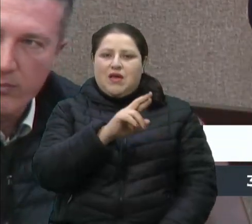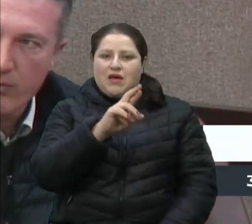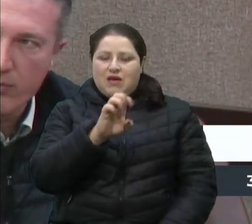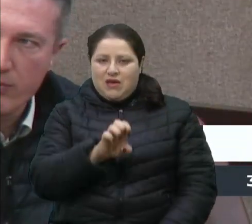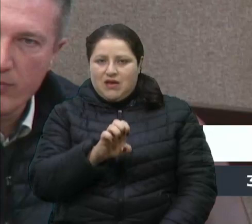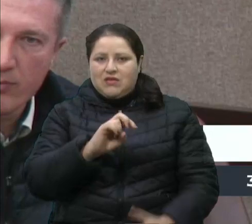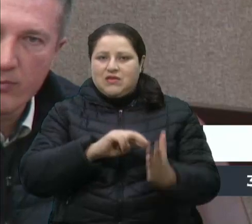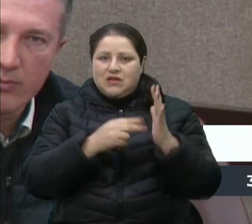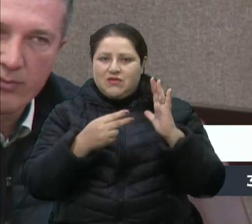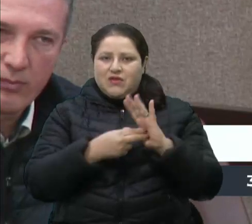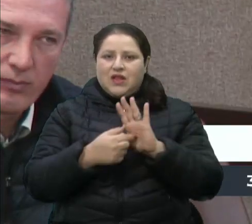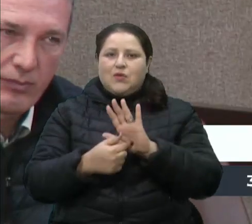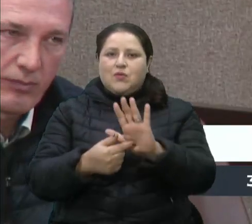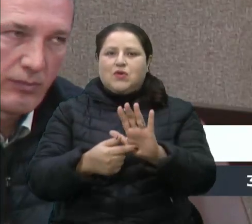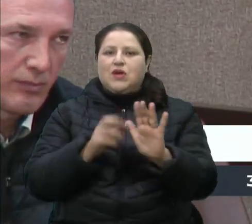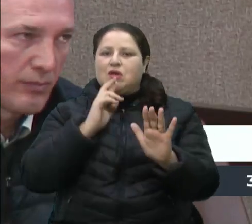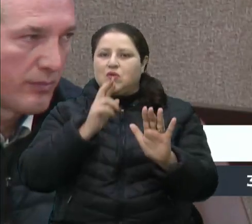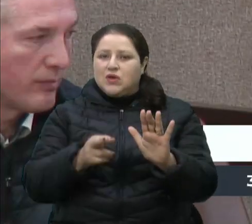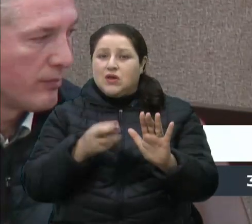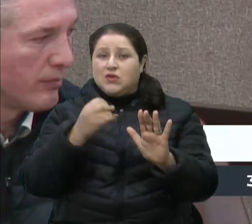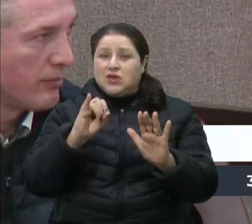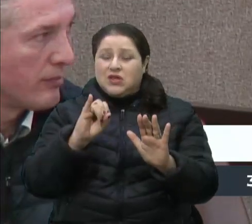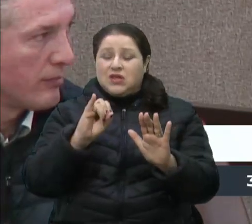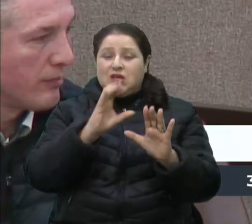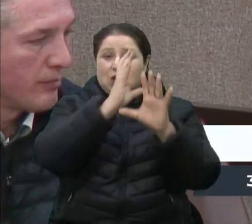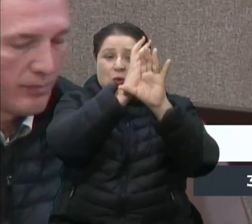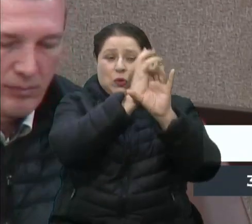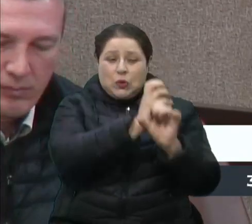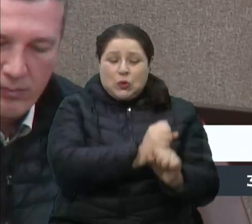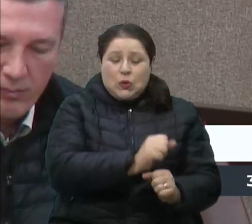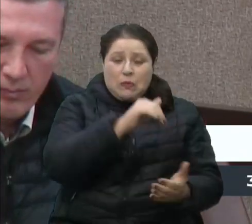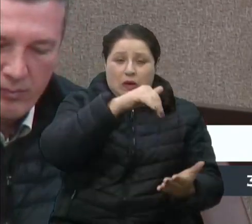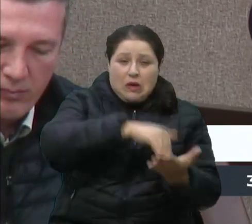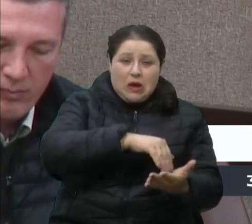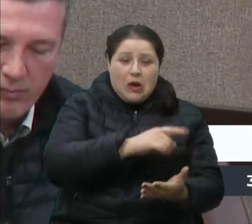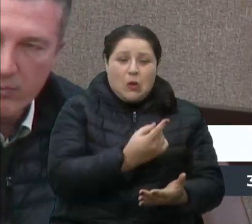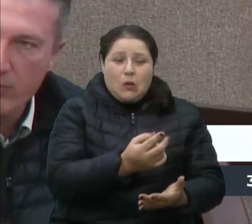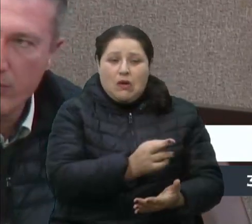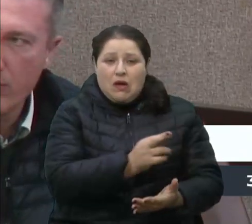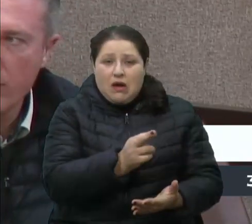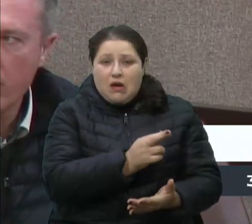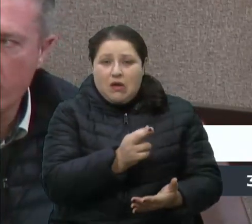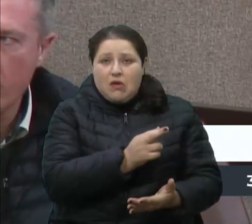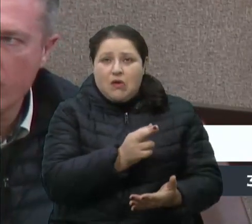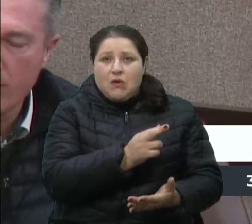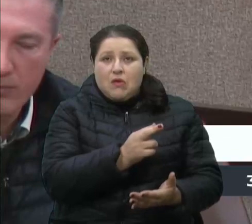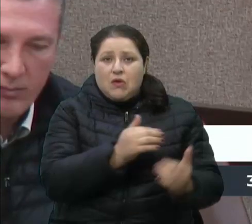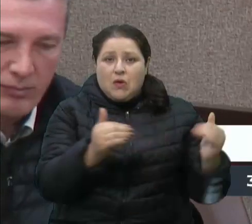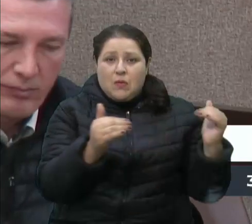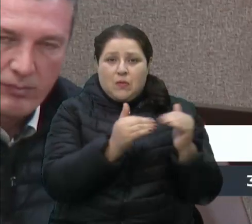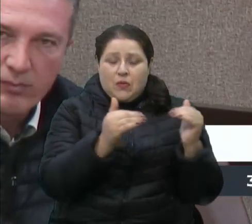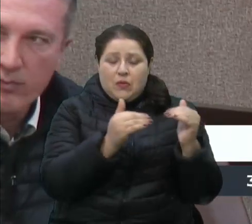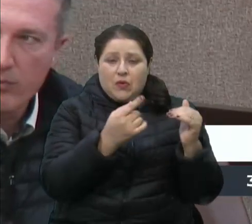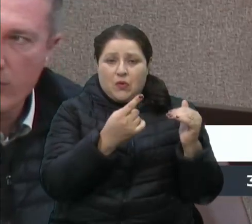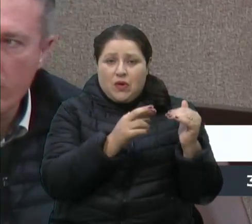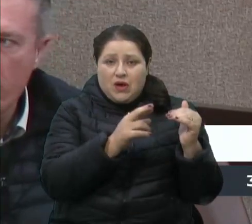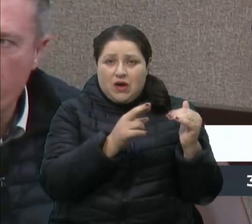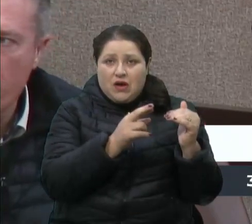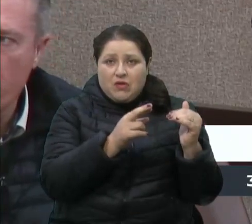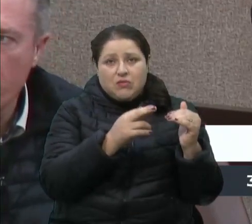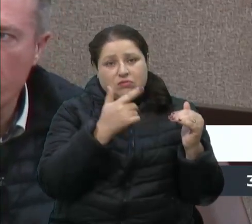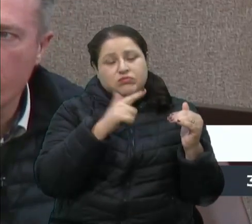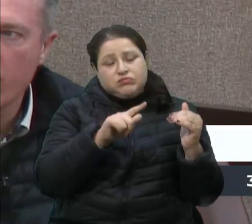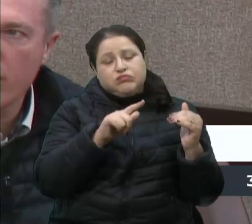chegar e der um centavo, vereador Cadore, um real, eu estou satisfeito. Estou satisfeito, certo?